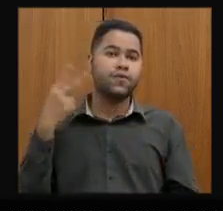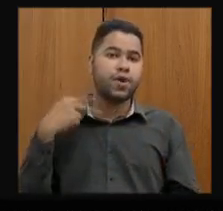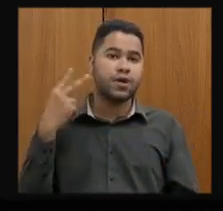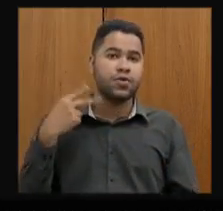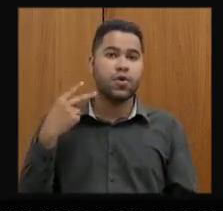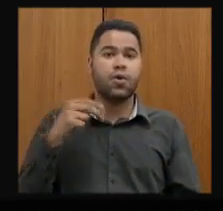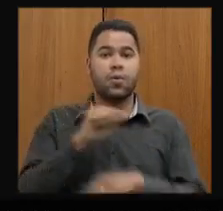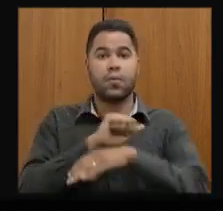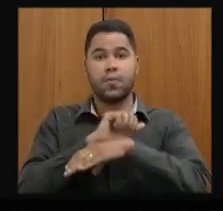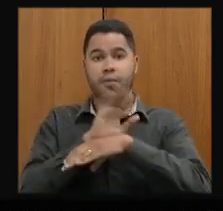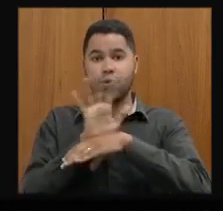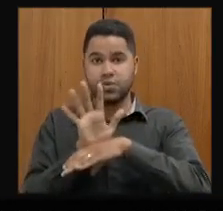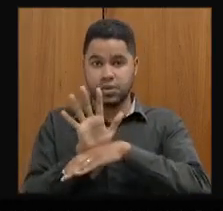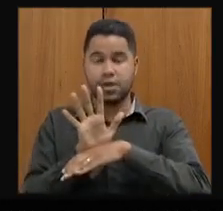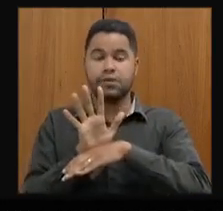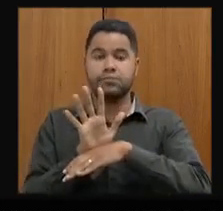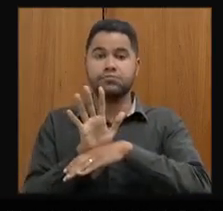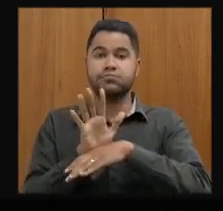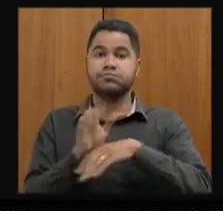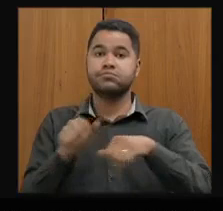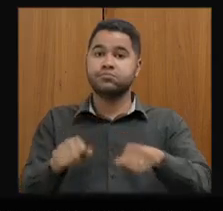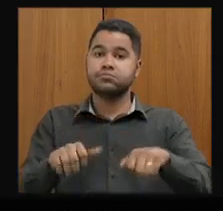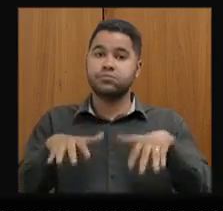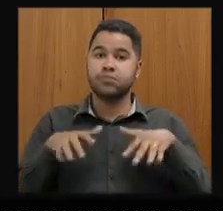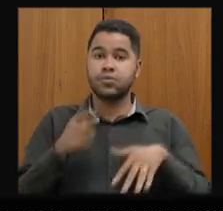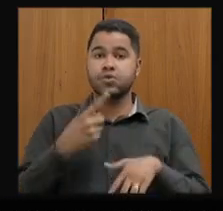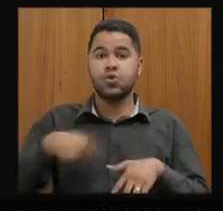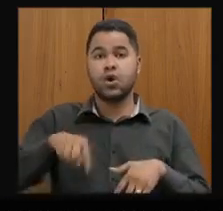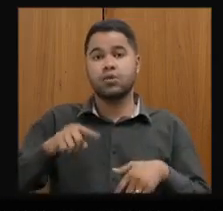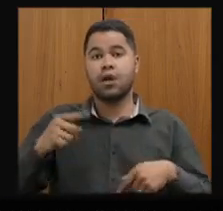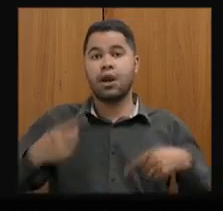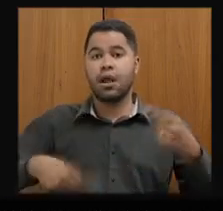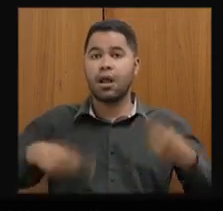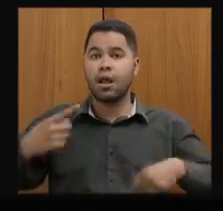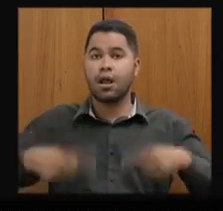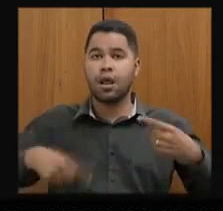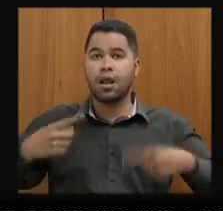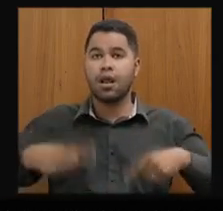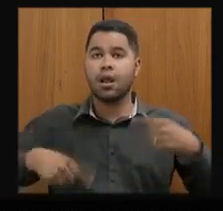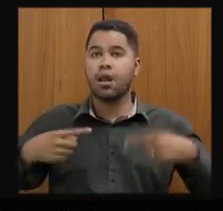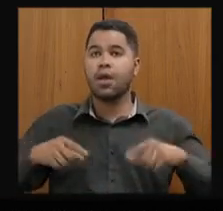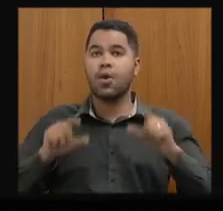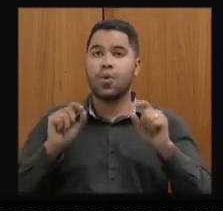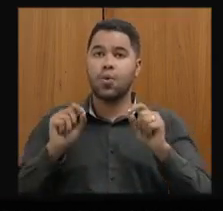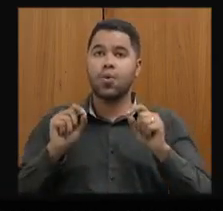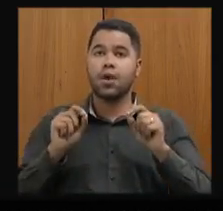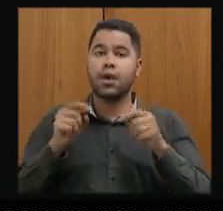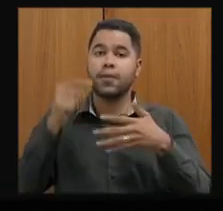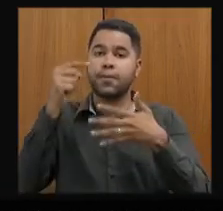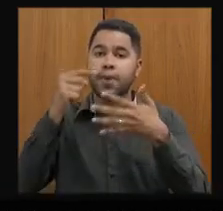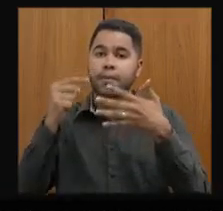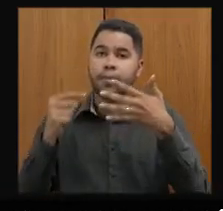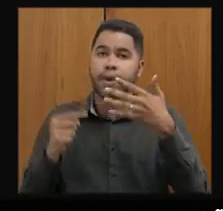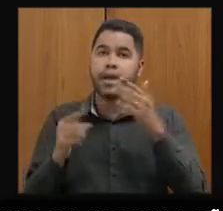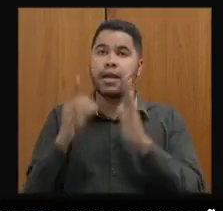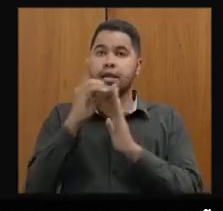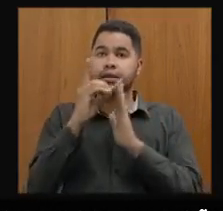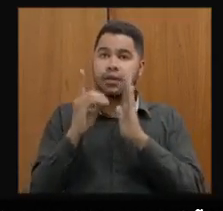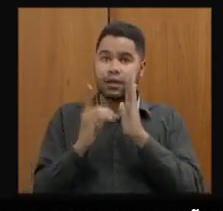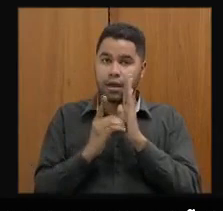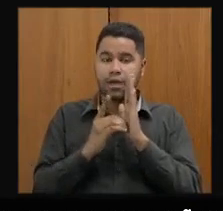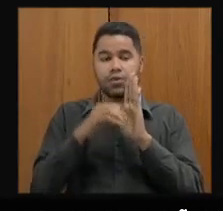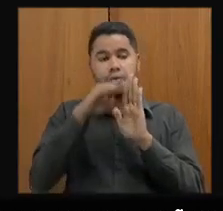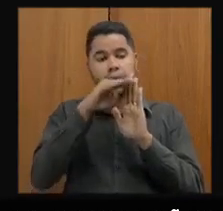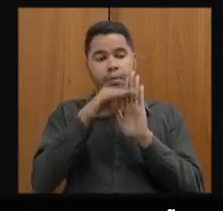Claros, de Montes Claros, marcaria uma audiência para que a gente possa discutir os itens desse decreto, o conteúdo desse